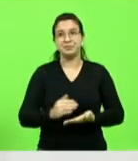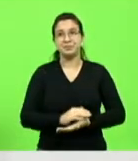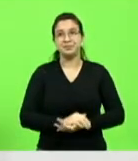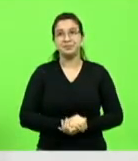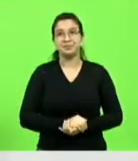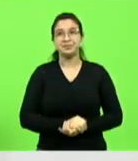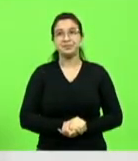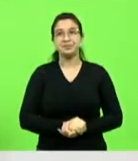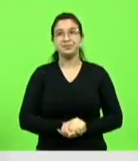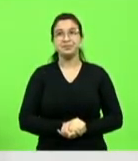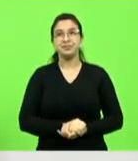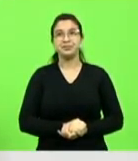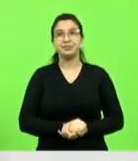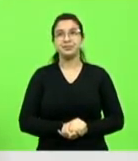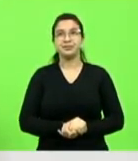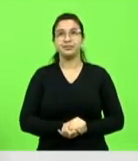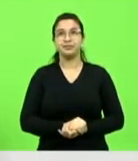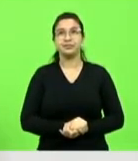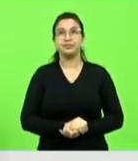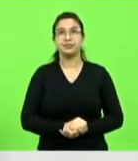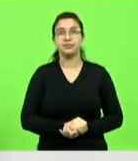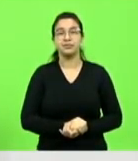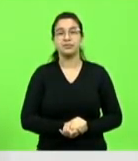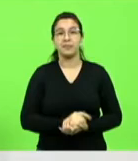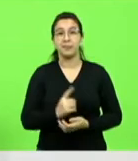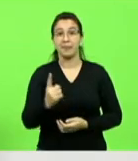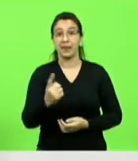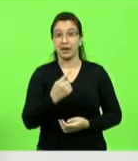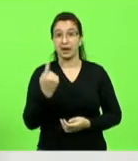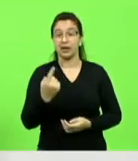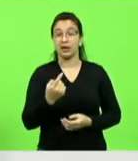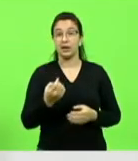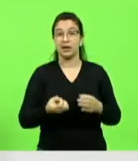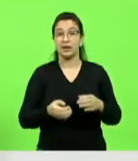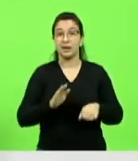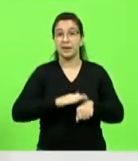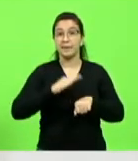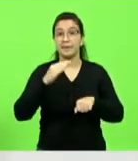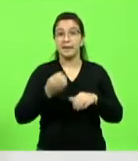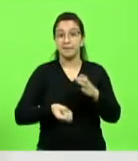somos o maior produtor de carne suína, exportamos